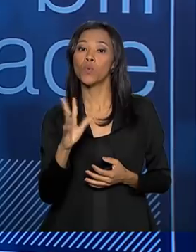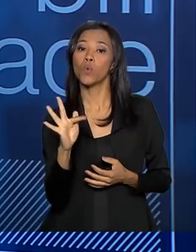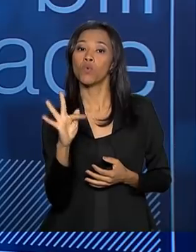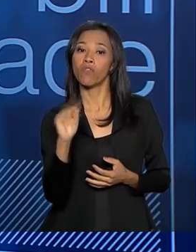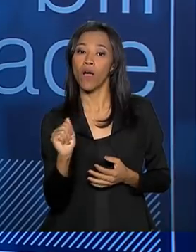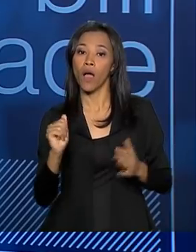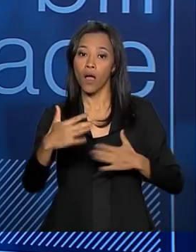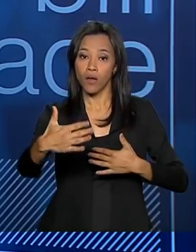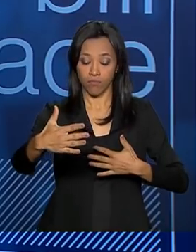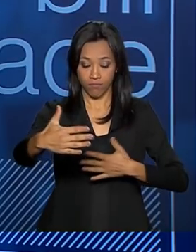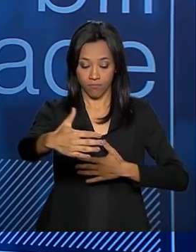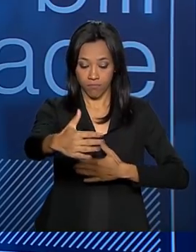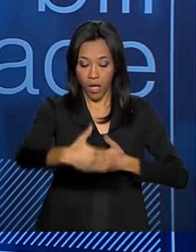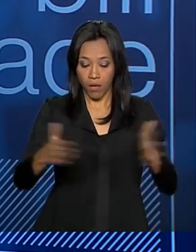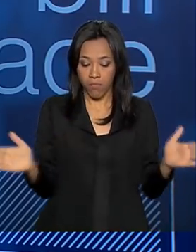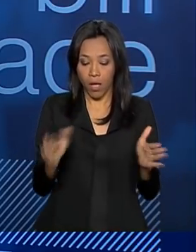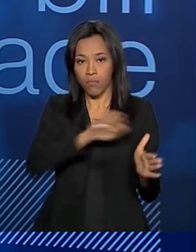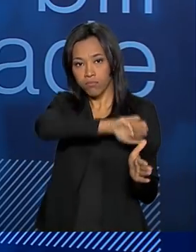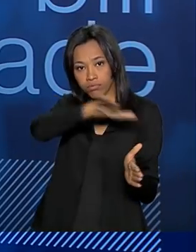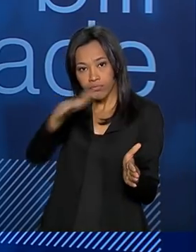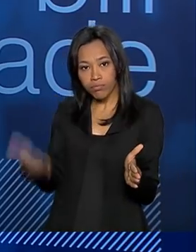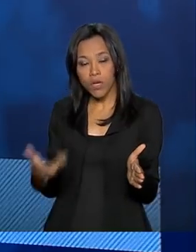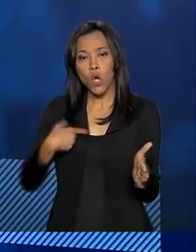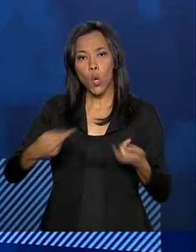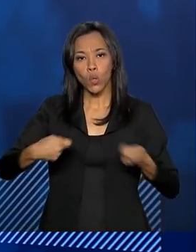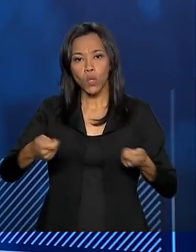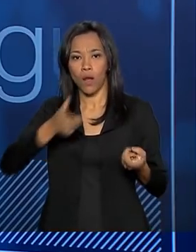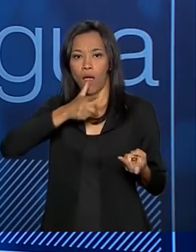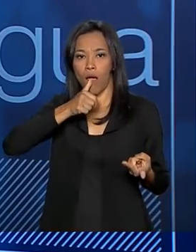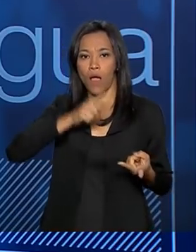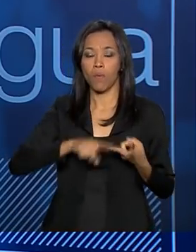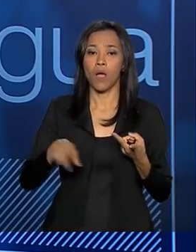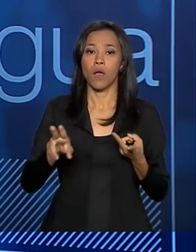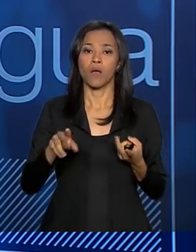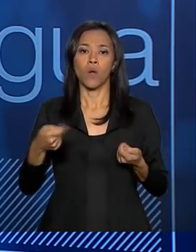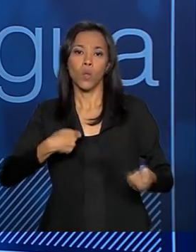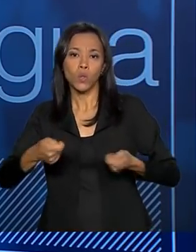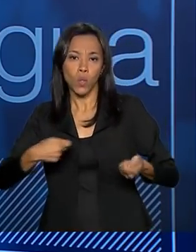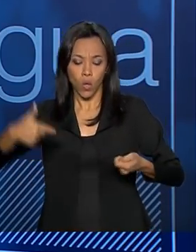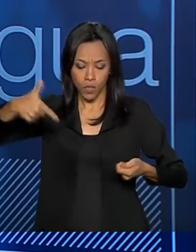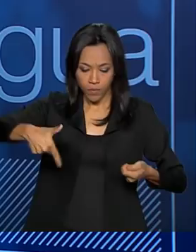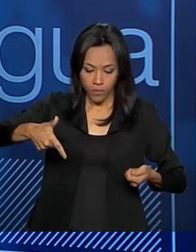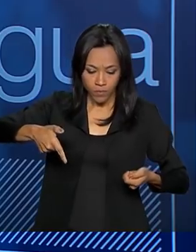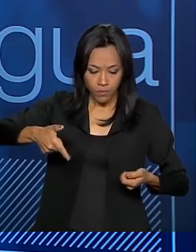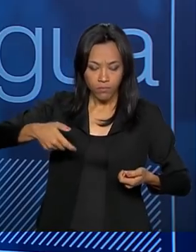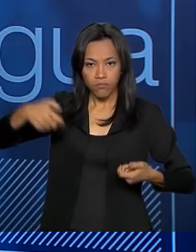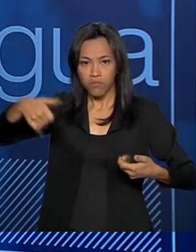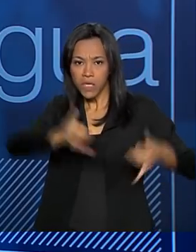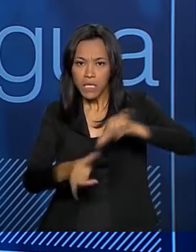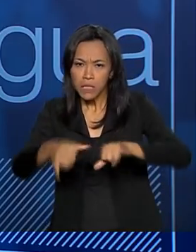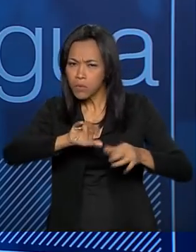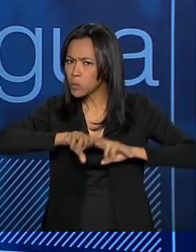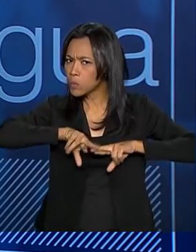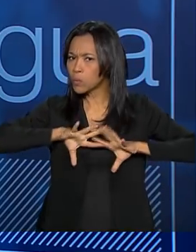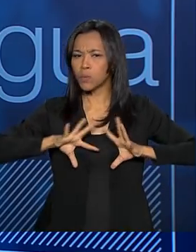luminosidade, a intensidade de uso de água, de fertilizantes, tudo a distância por meio de controles remotos